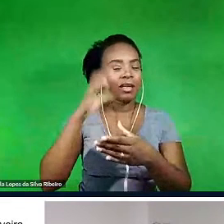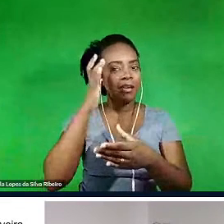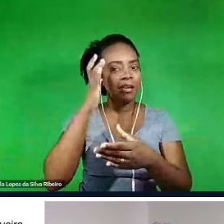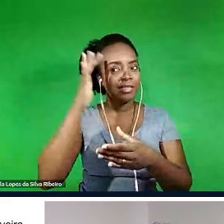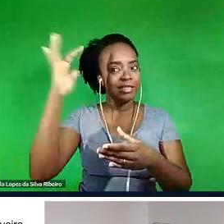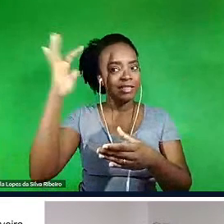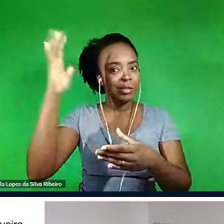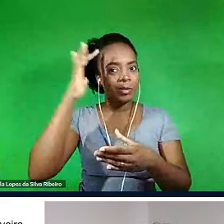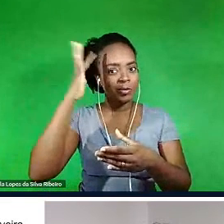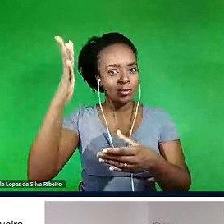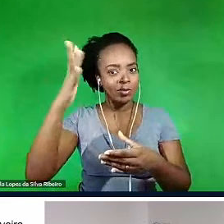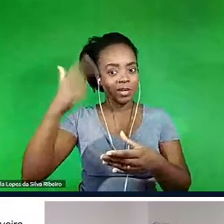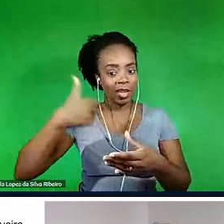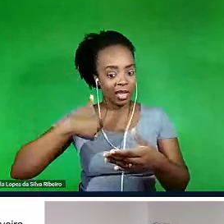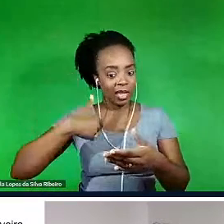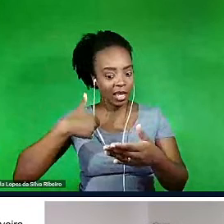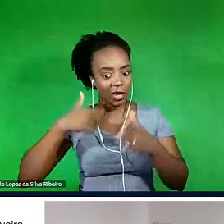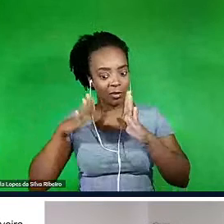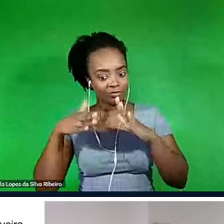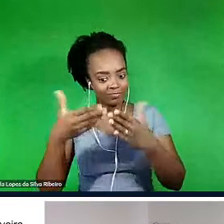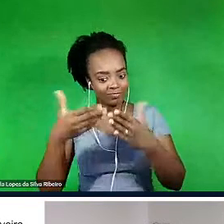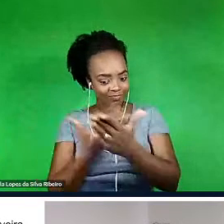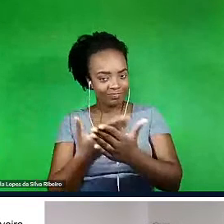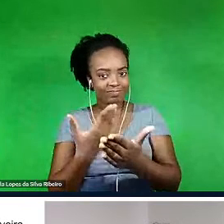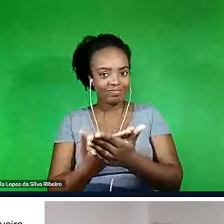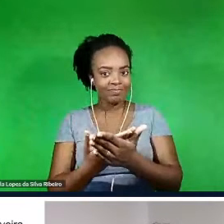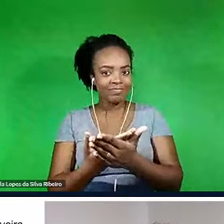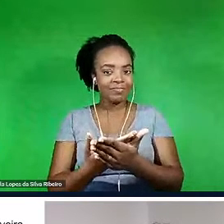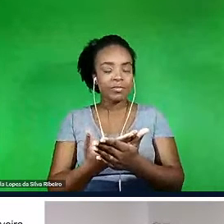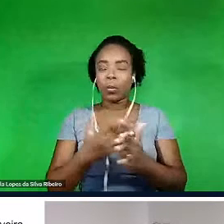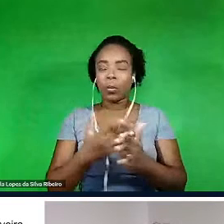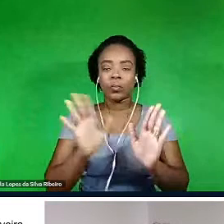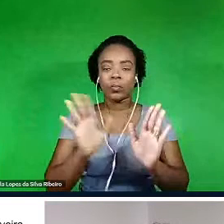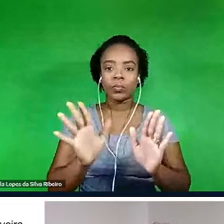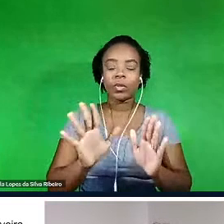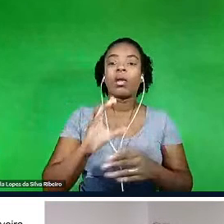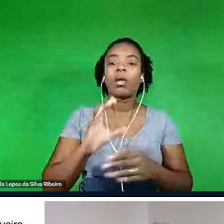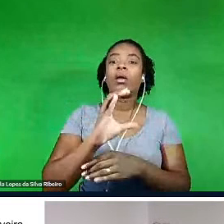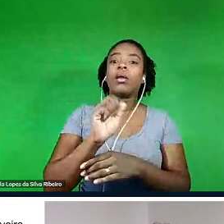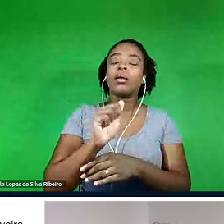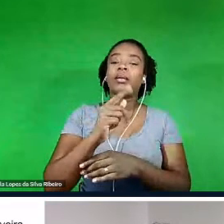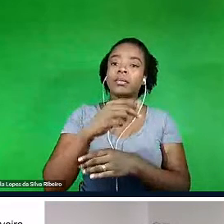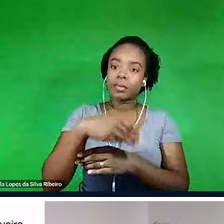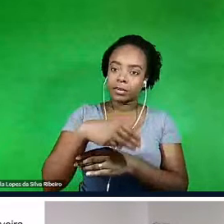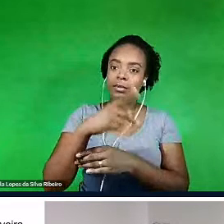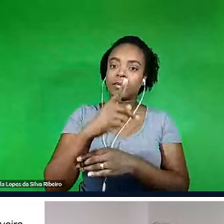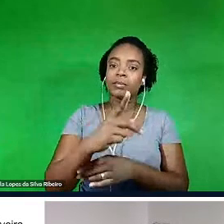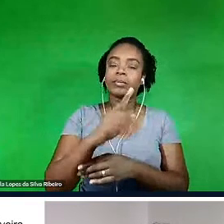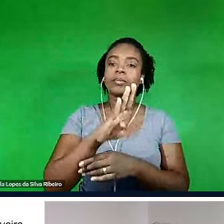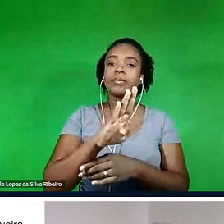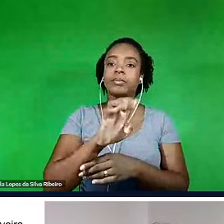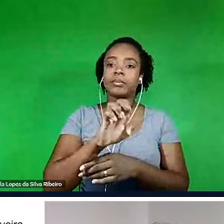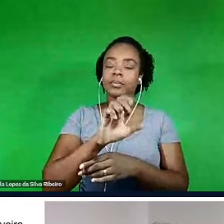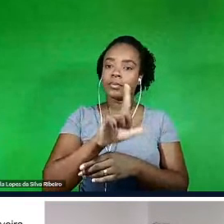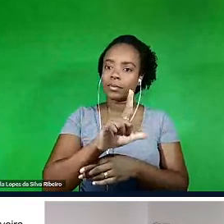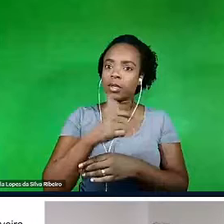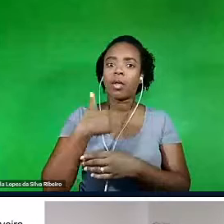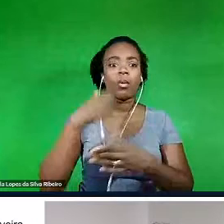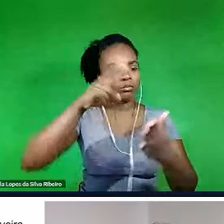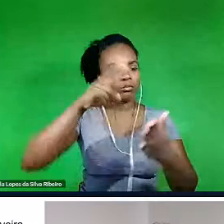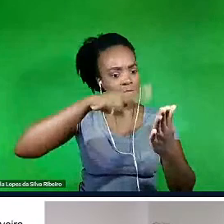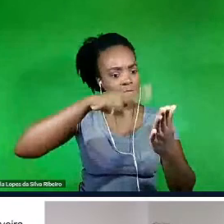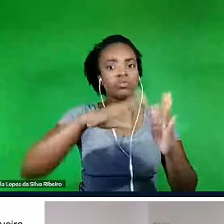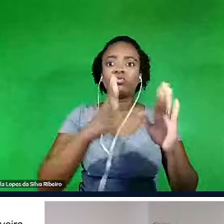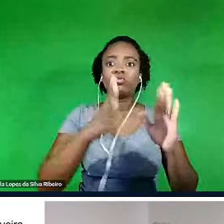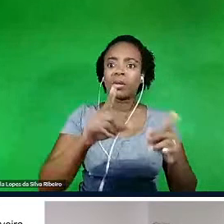eu, eu, eu estou ligado, né, eu já li o Campbell, é, mas ele traz uma interpretação do mito muito fechada, do